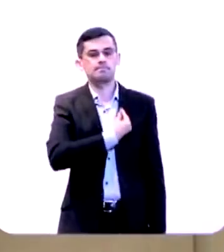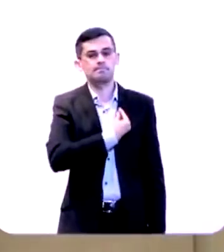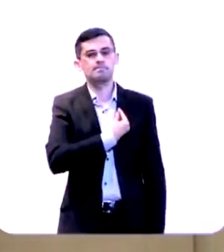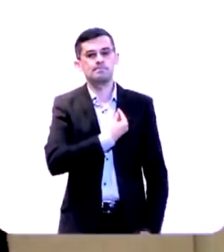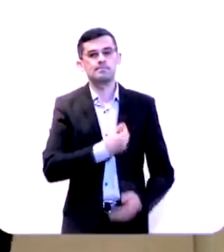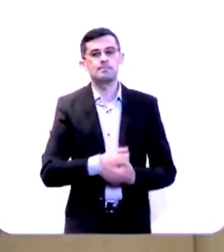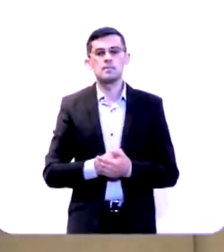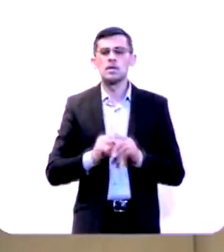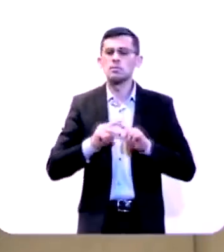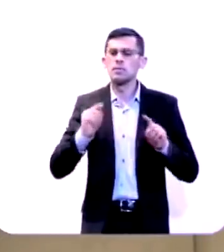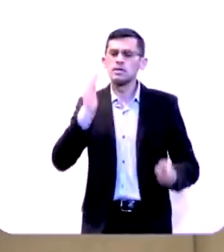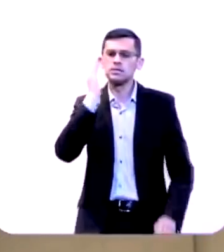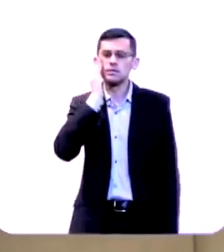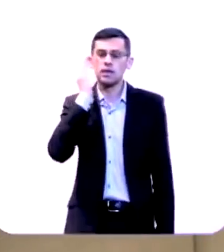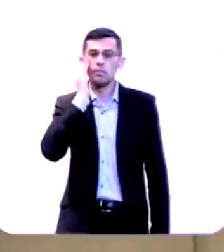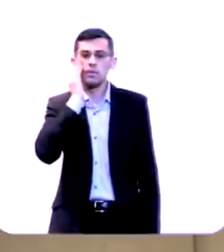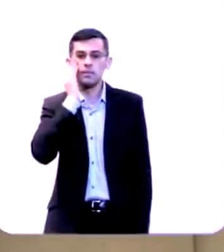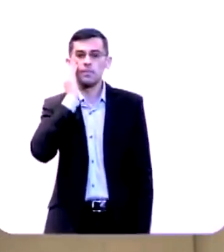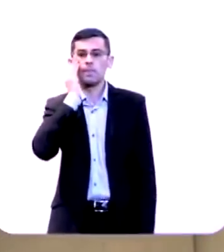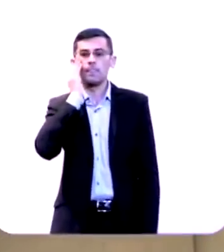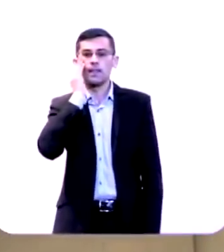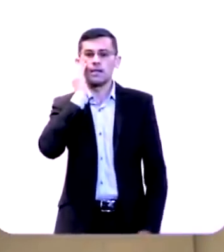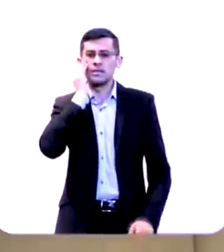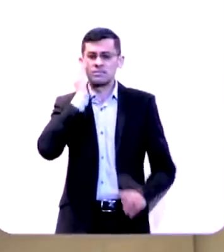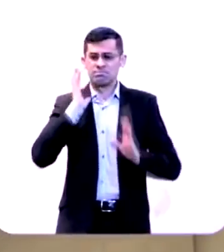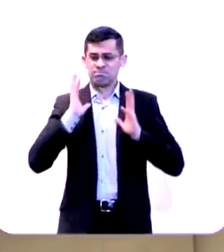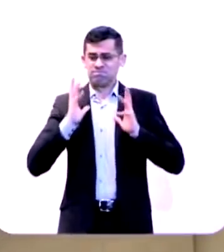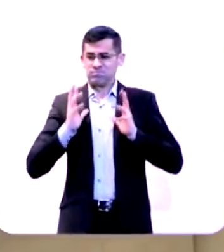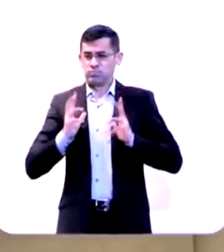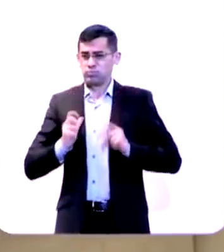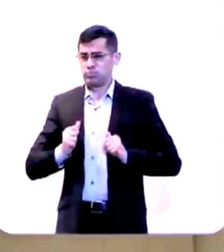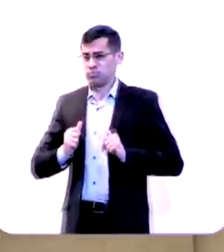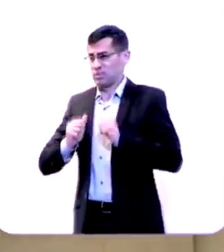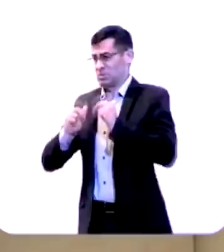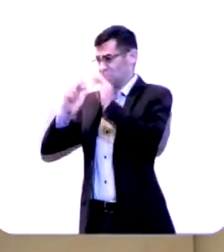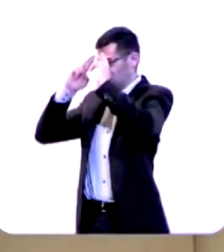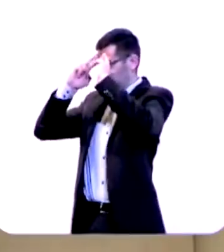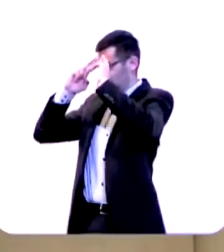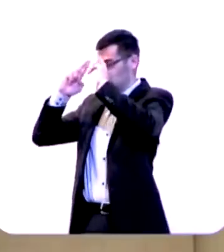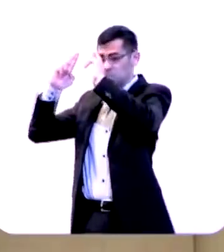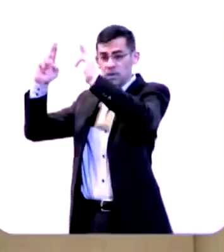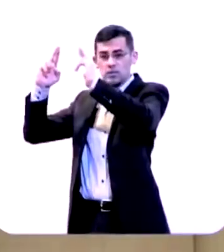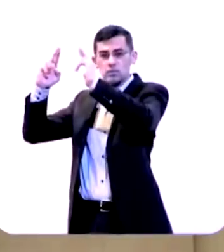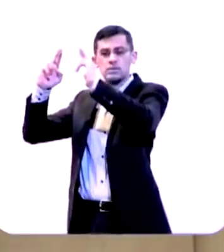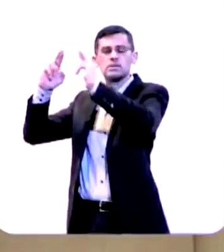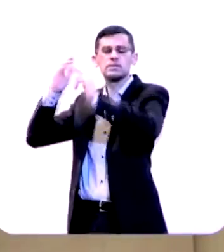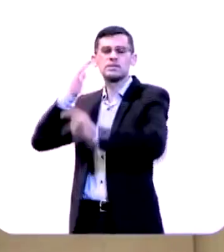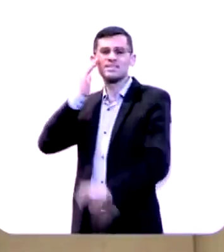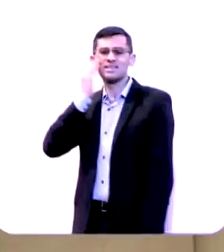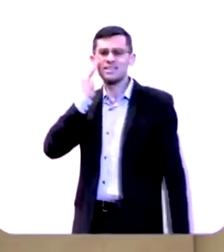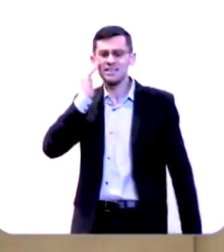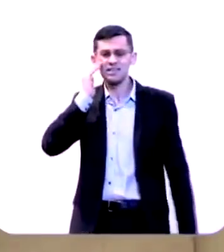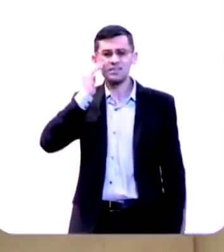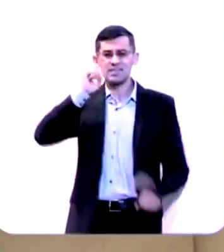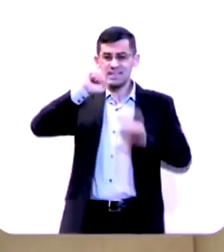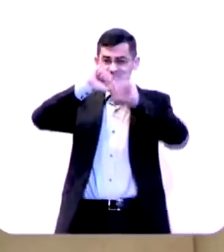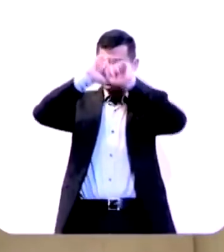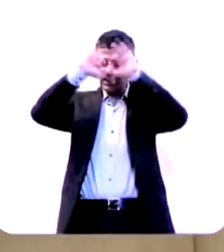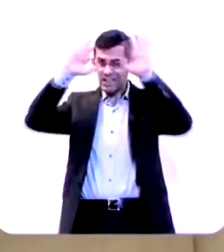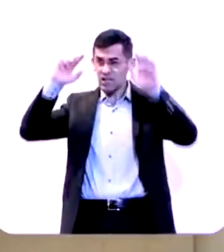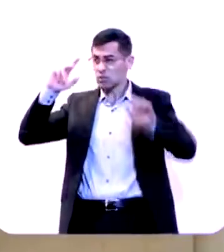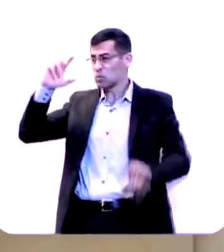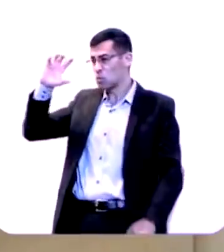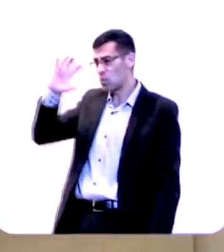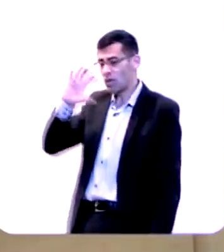e sabe quando o santo temor que procede de um reconhecimento do